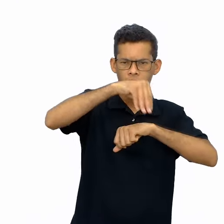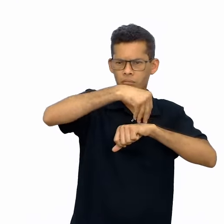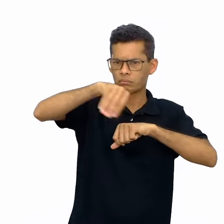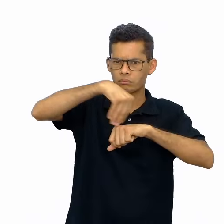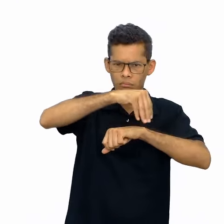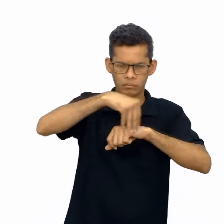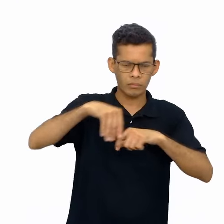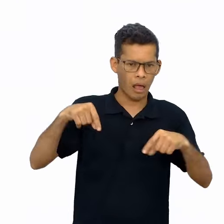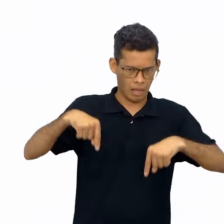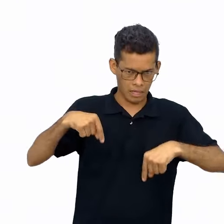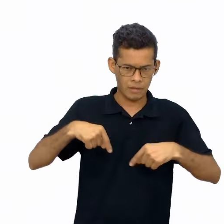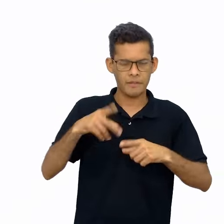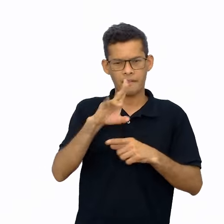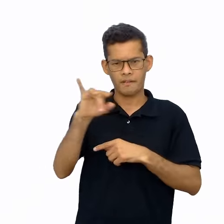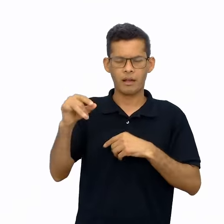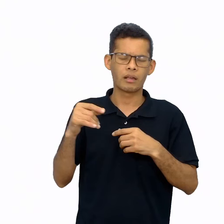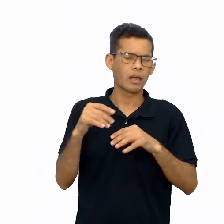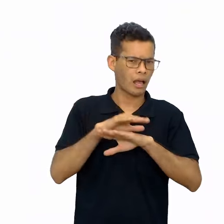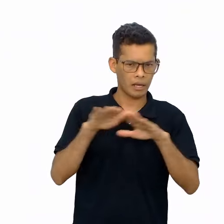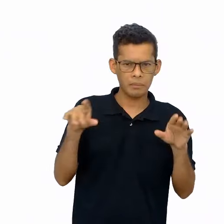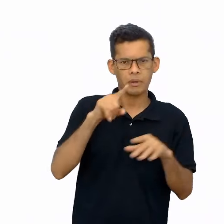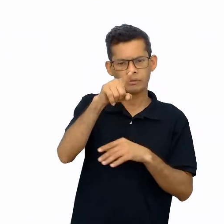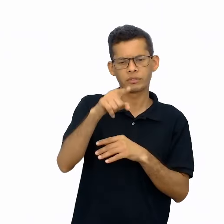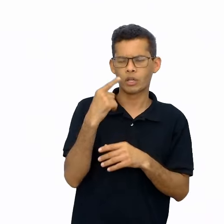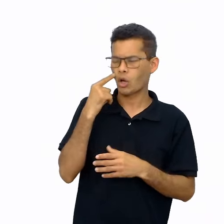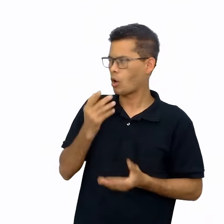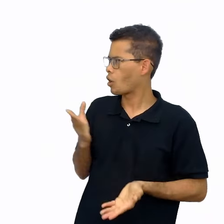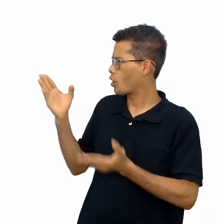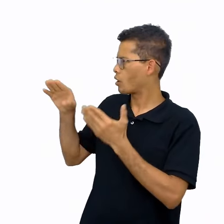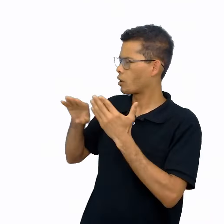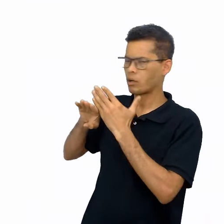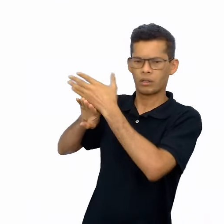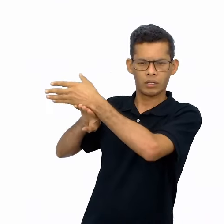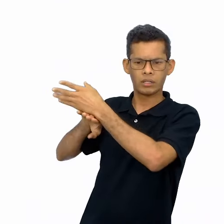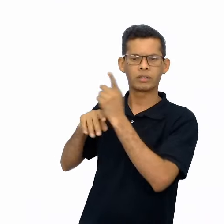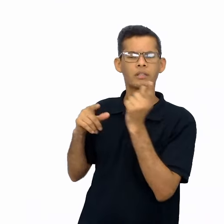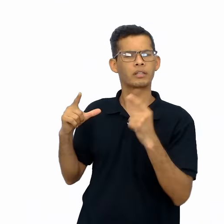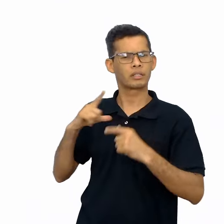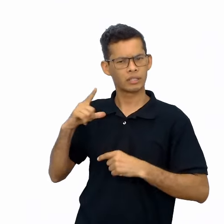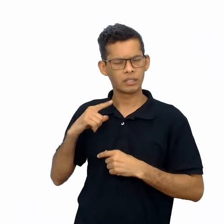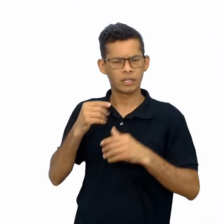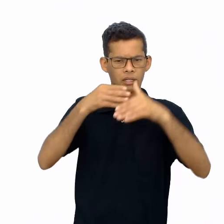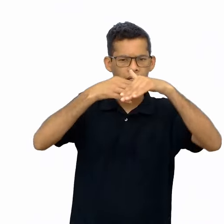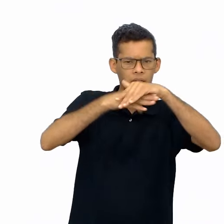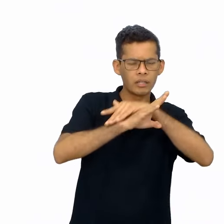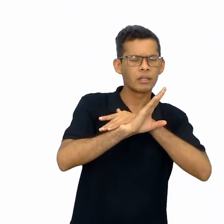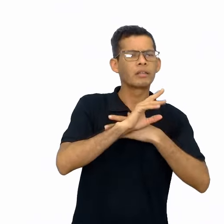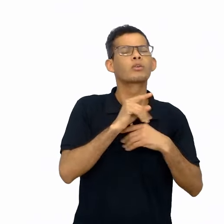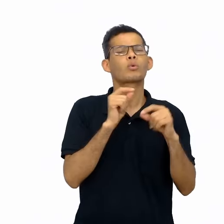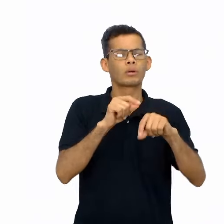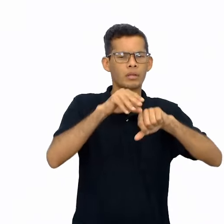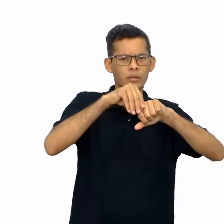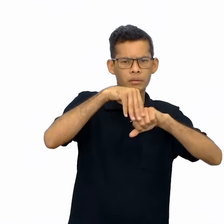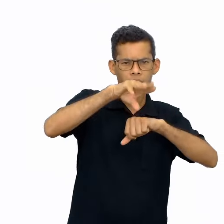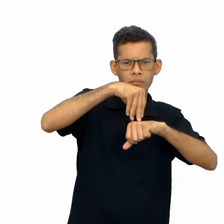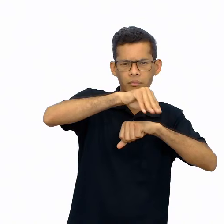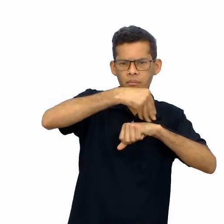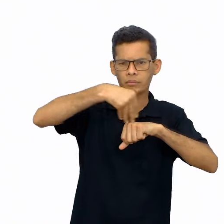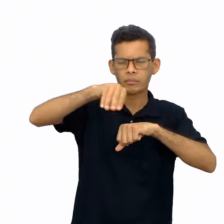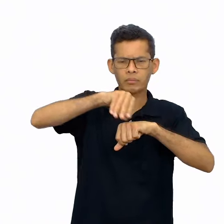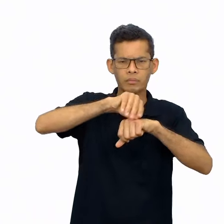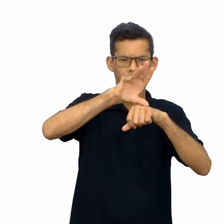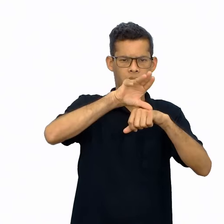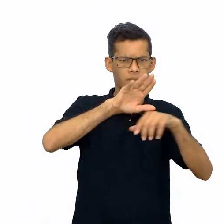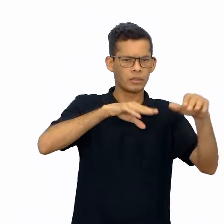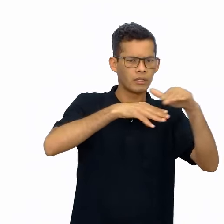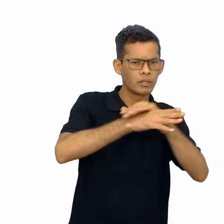acabar, peço que acesse o QR Code abaixo para serem direcionados ao repositório e localizar a pílula e a transmissão